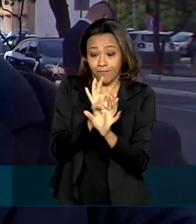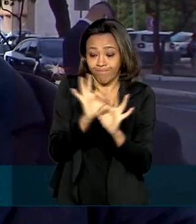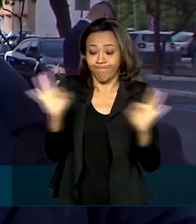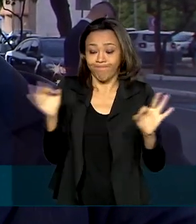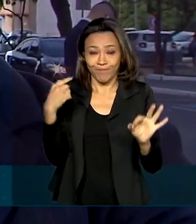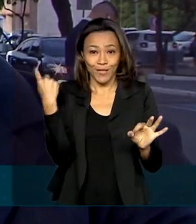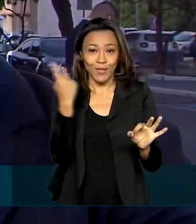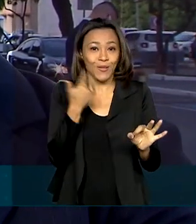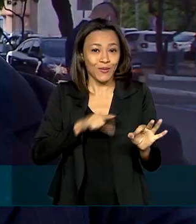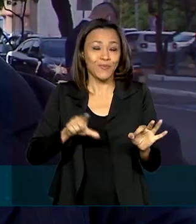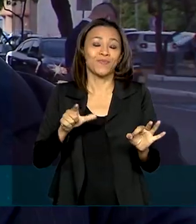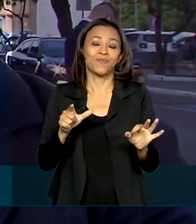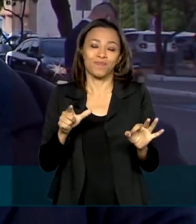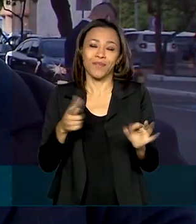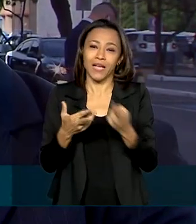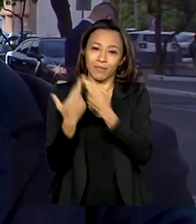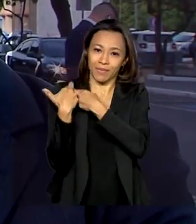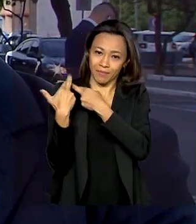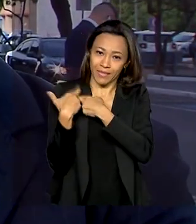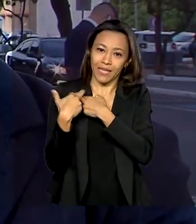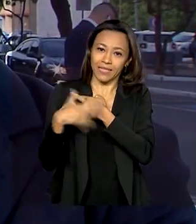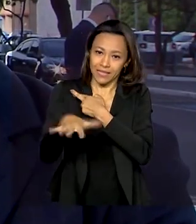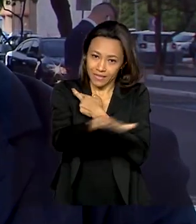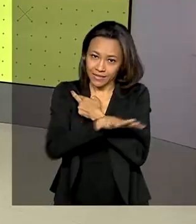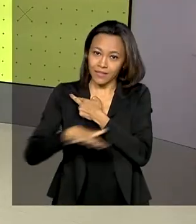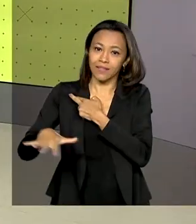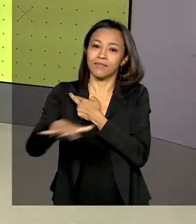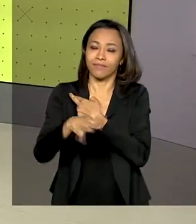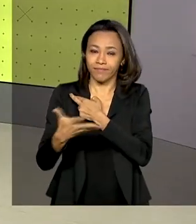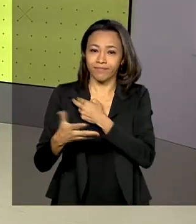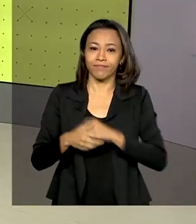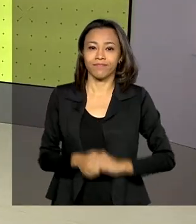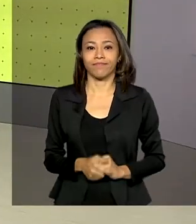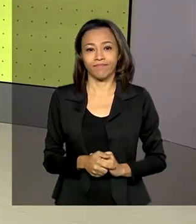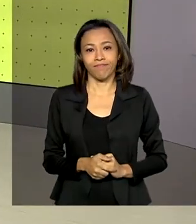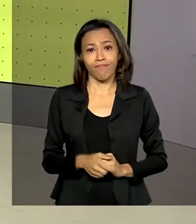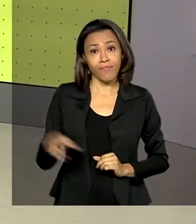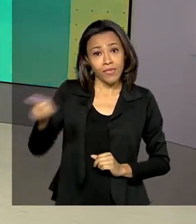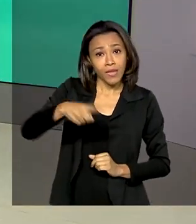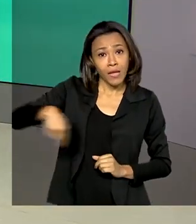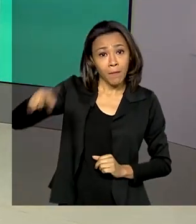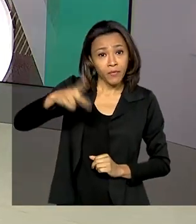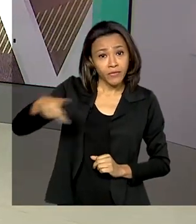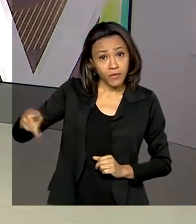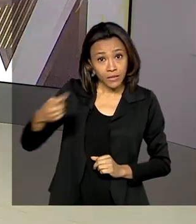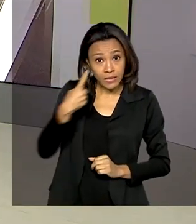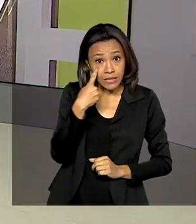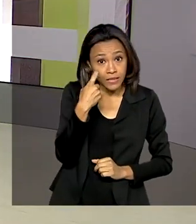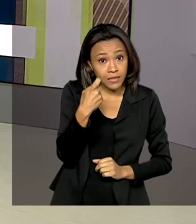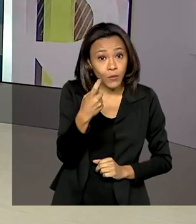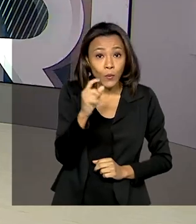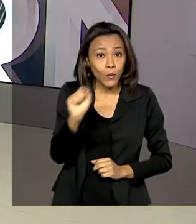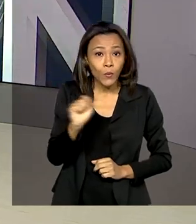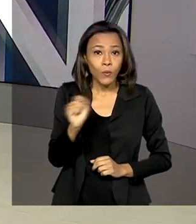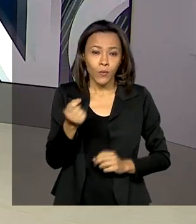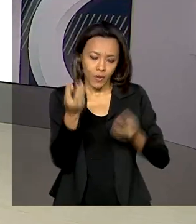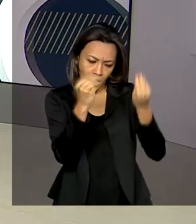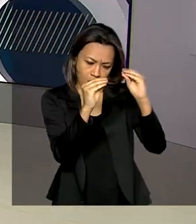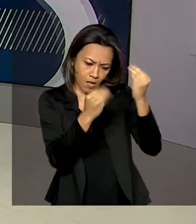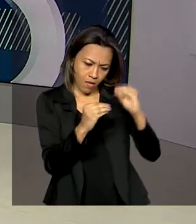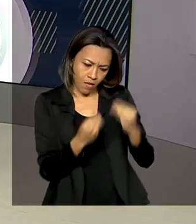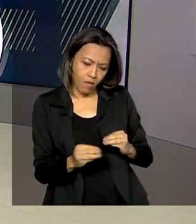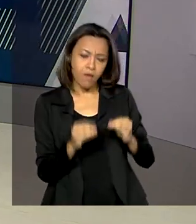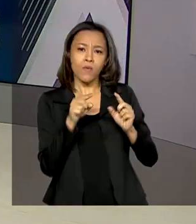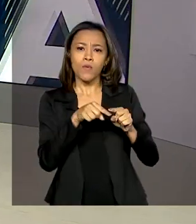tenha mineração responsável e sustentável. Professores interessados em elaborar e revisar